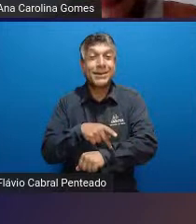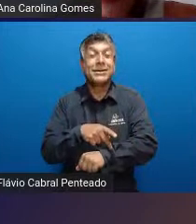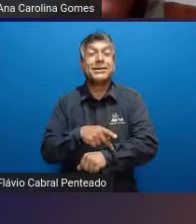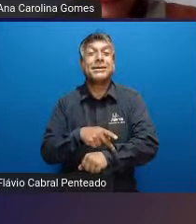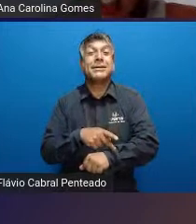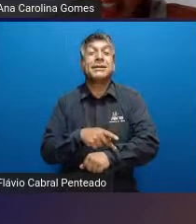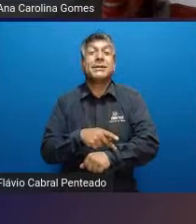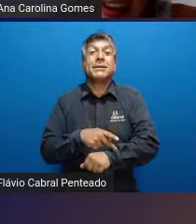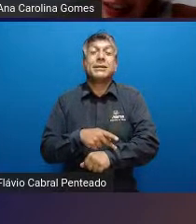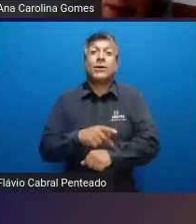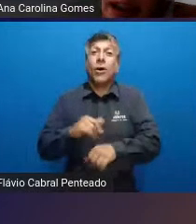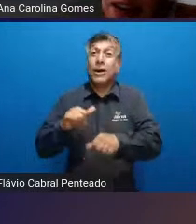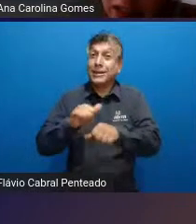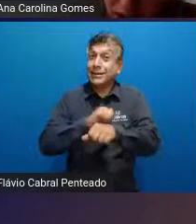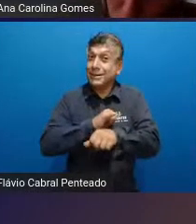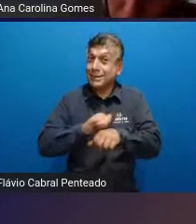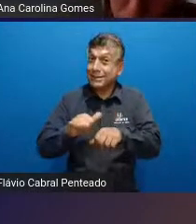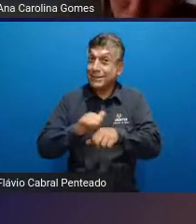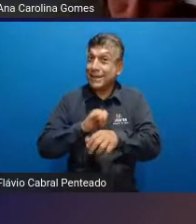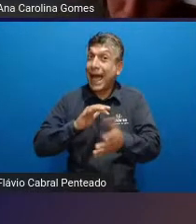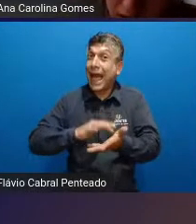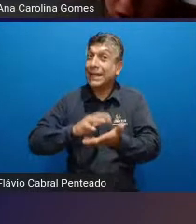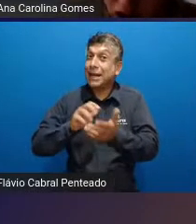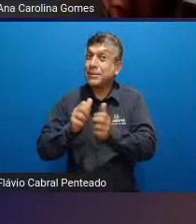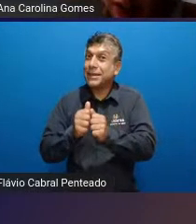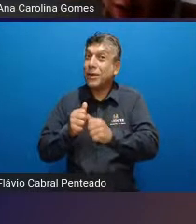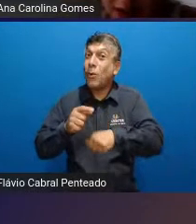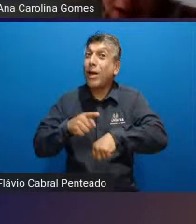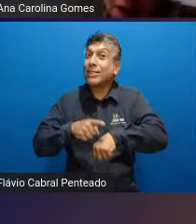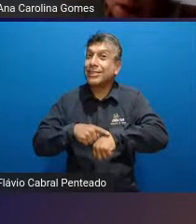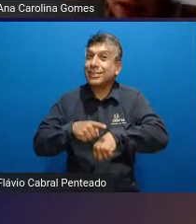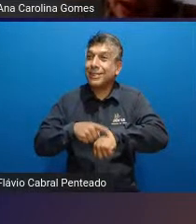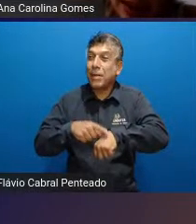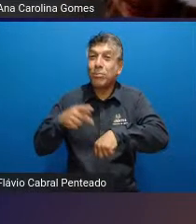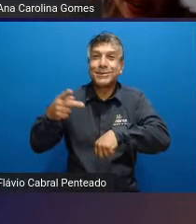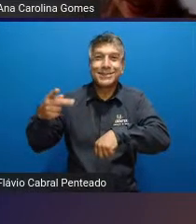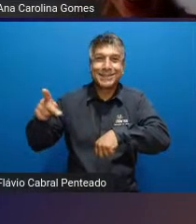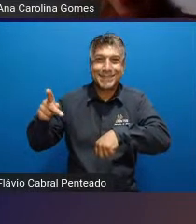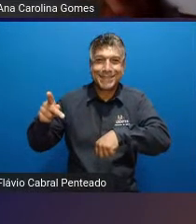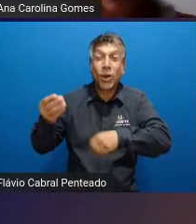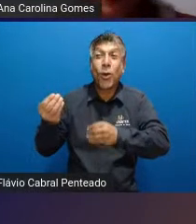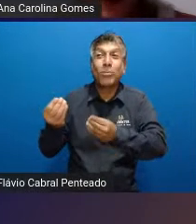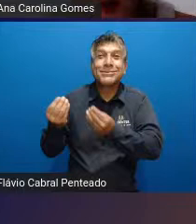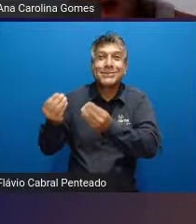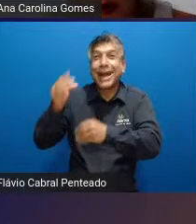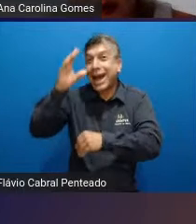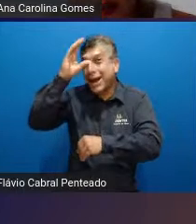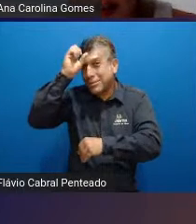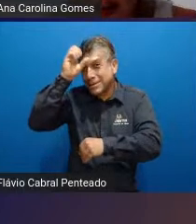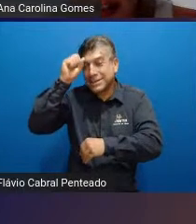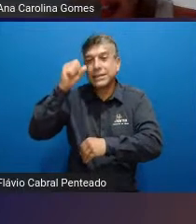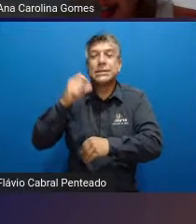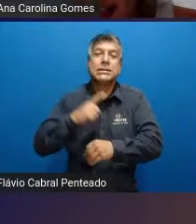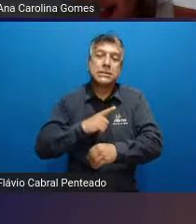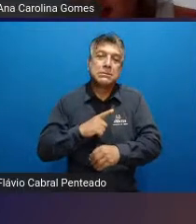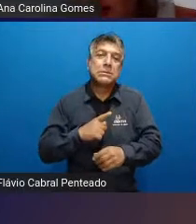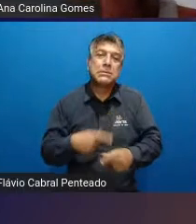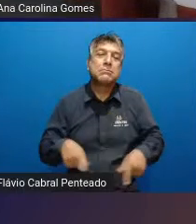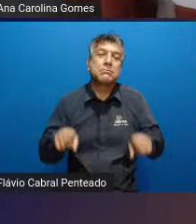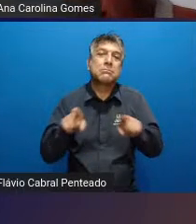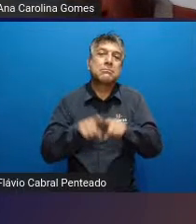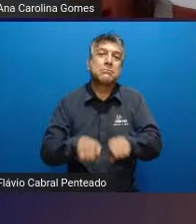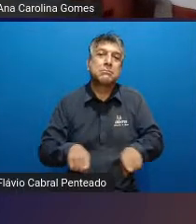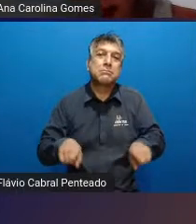estratégias adaptáveis ao tempo de aprendizagem da criança essas repetições elas fazem ela